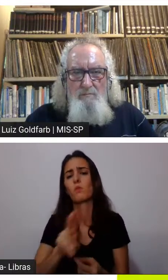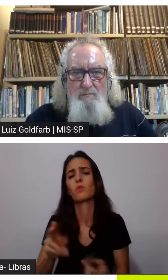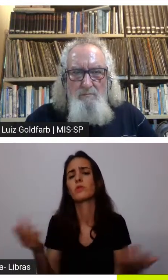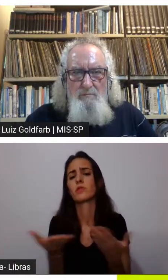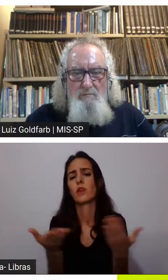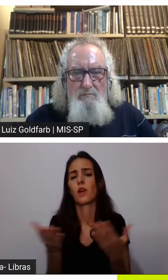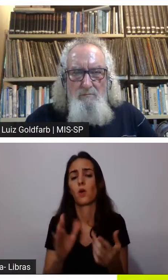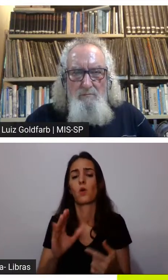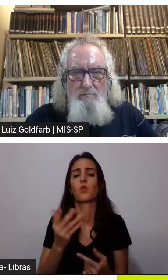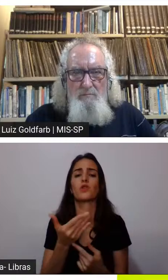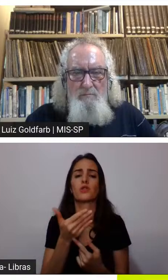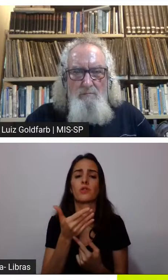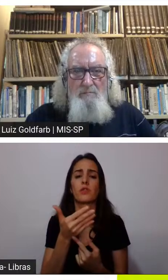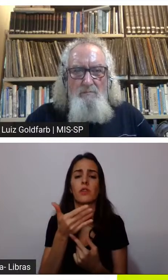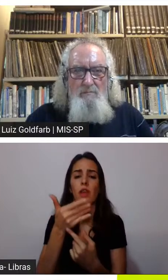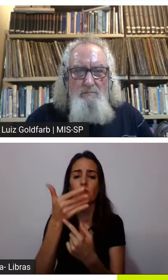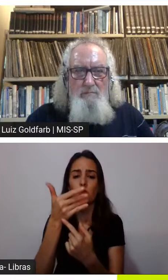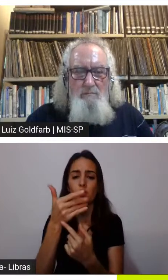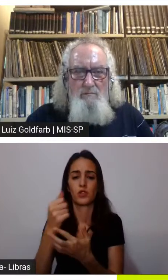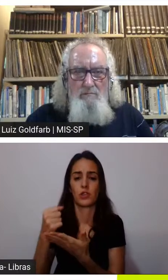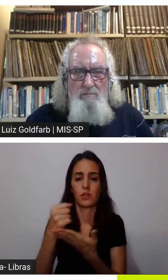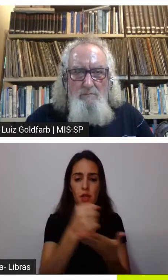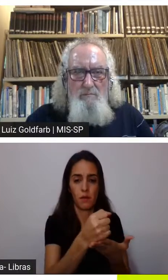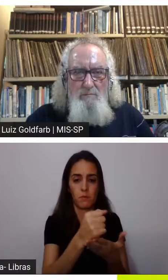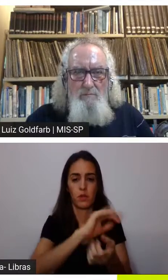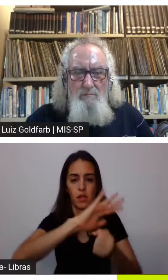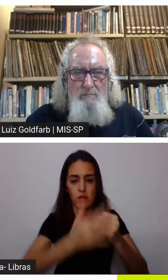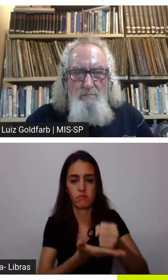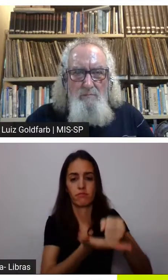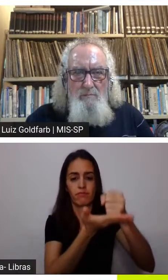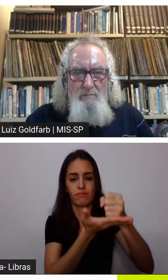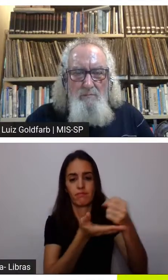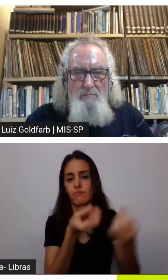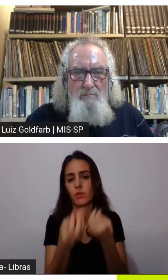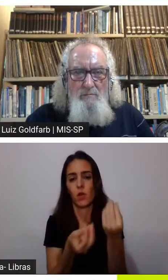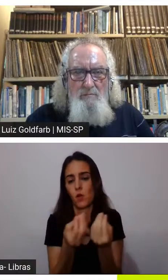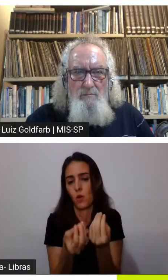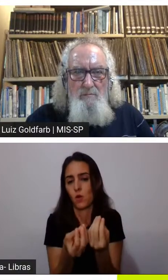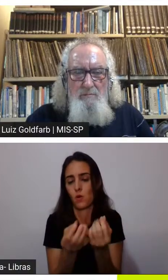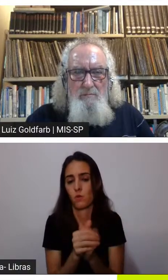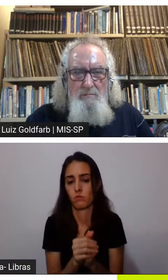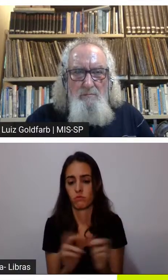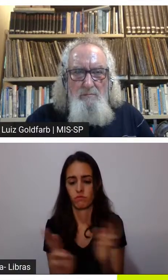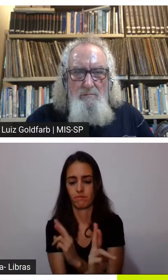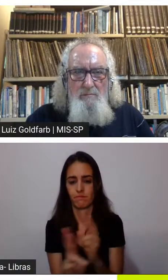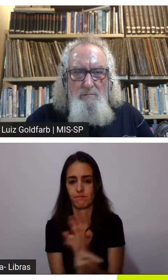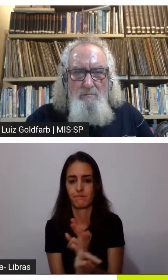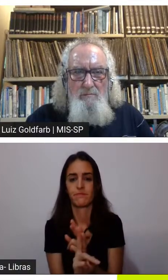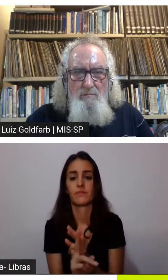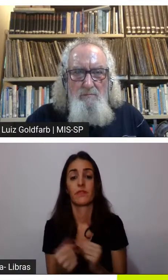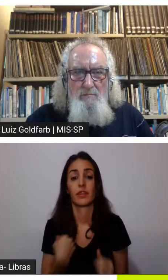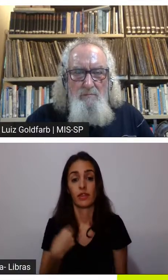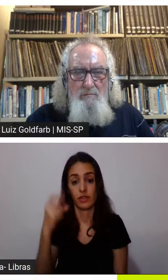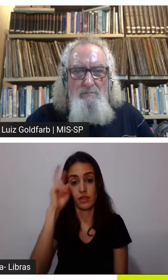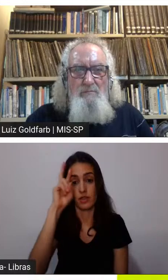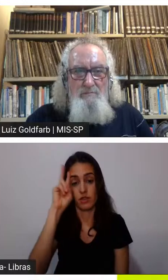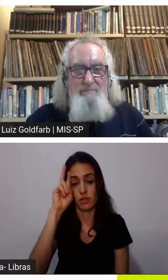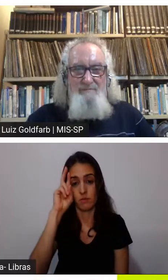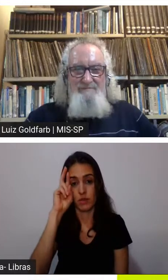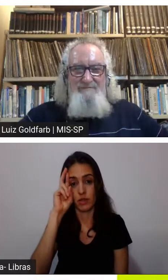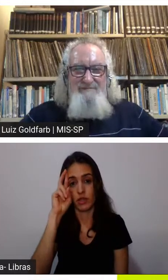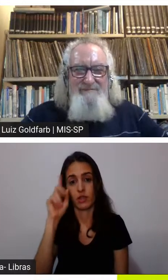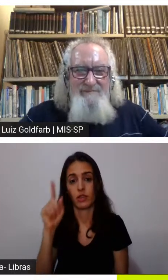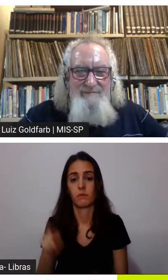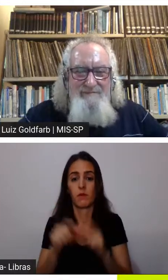a indústria 4.0 em prol da questão ecossistema e eu lembrei de uma fala do próprio Harari que